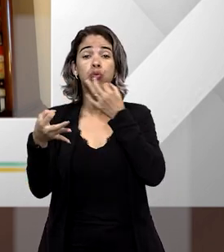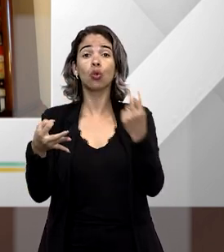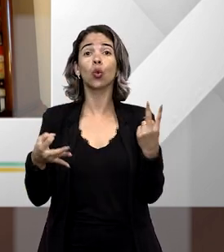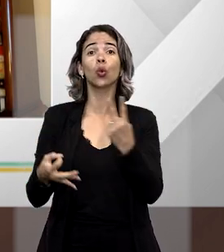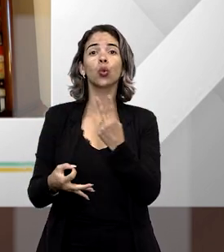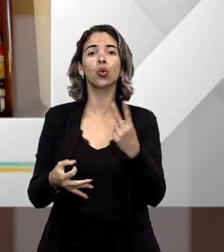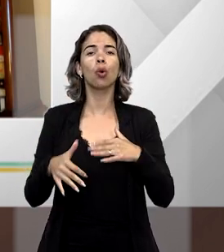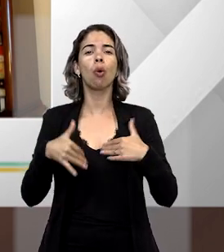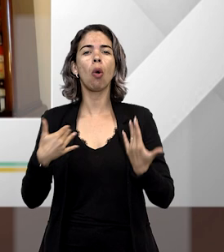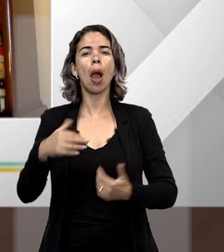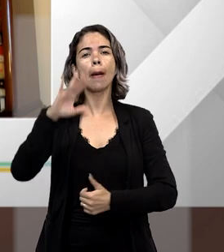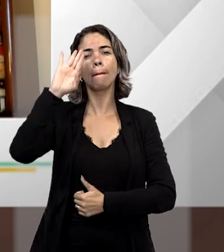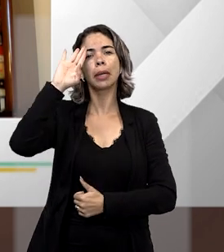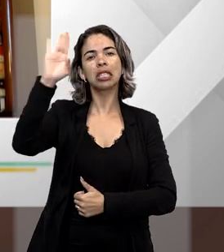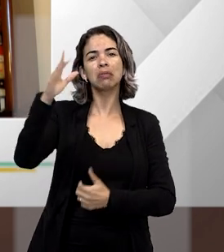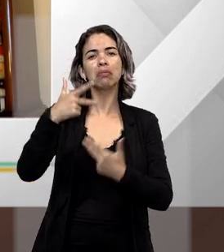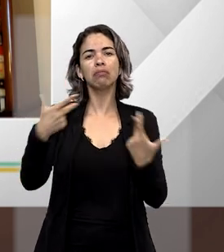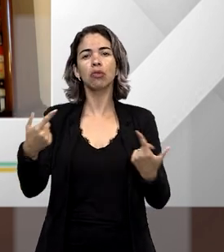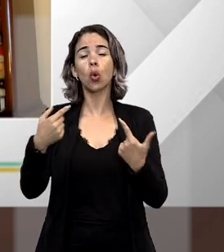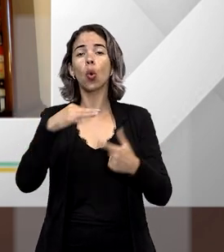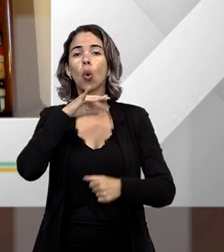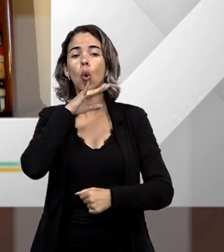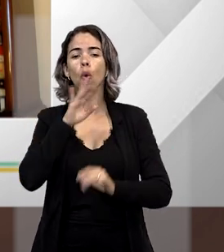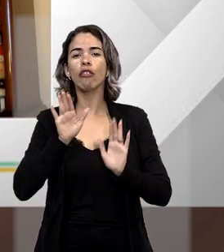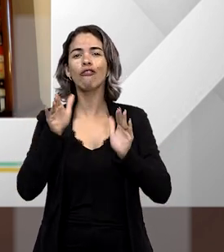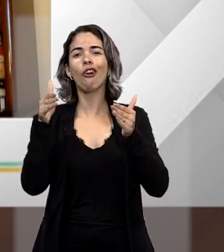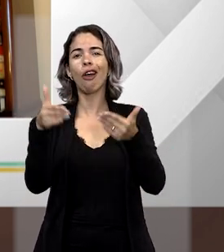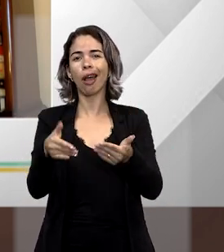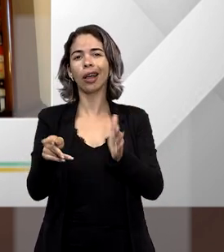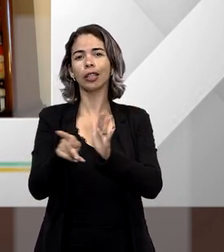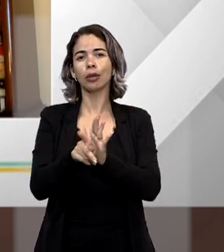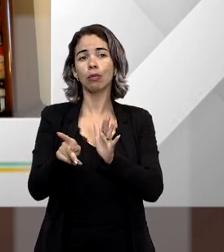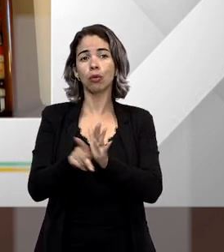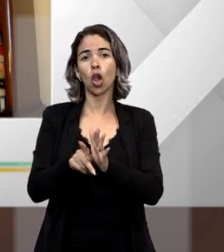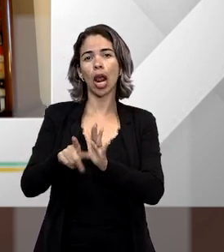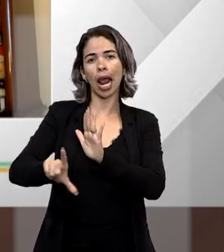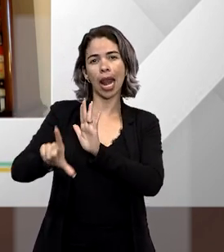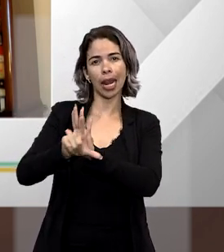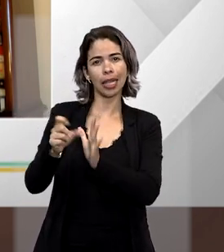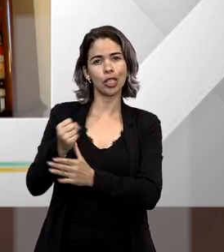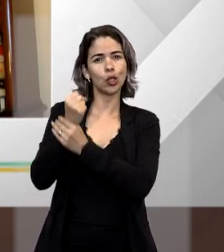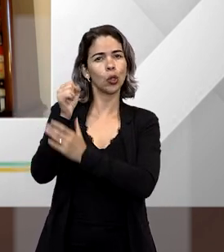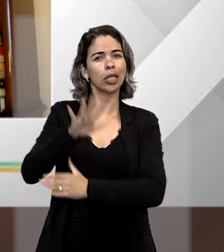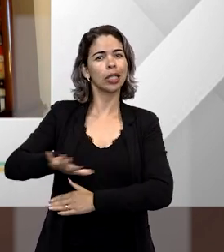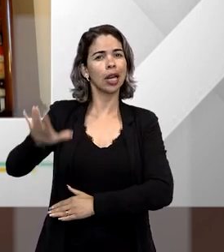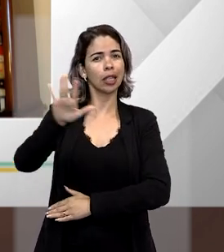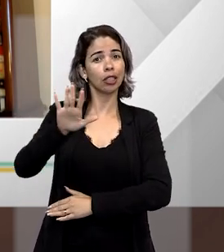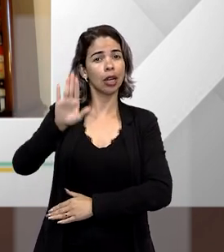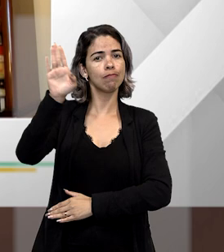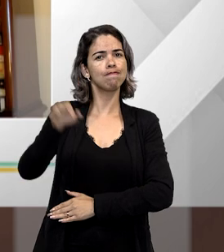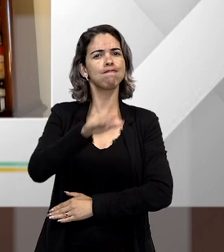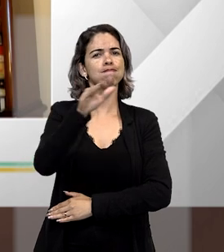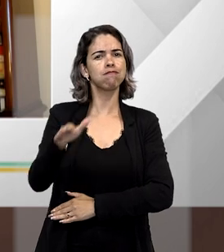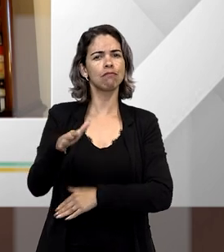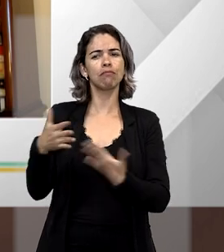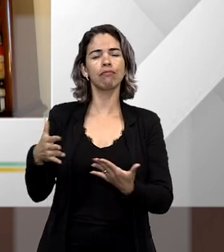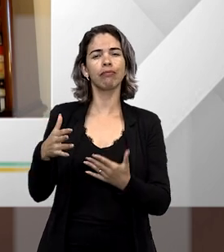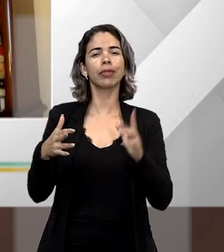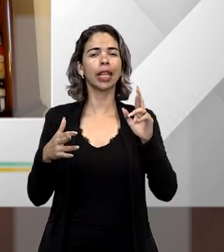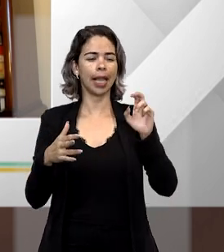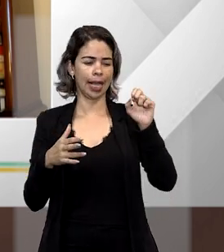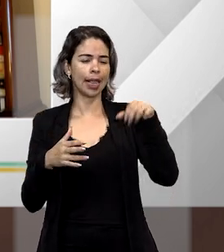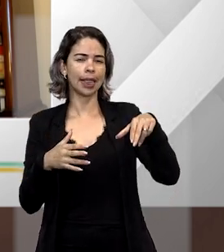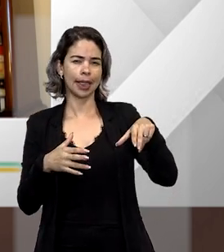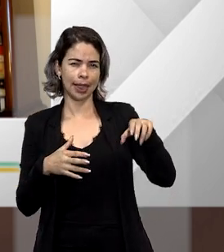de ambos quais seriam as principais críticas dirigidas à revogada Lei de Segurança Nacional. Podemos começar com você,